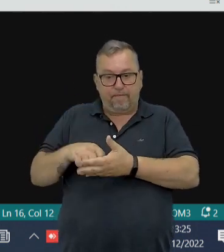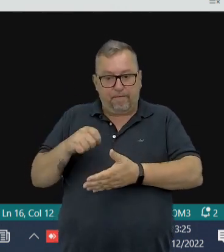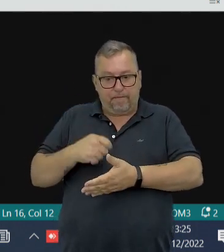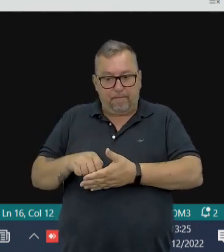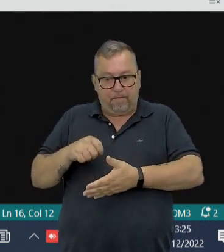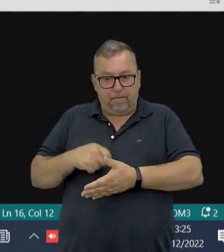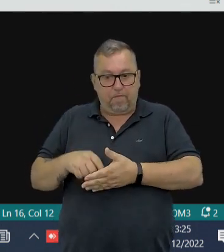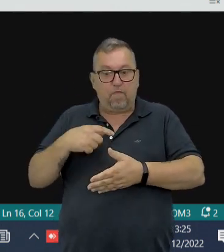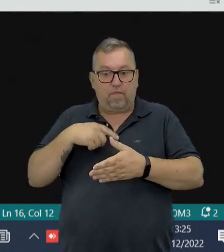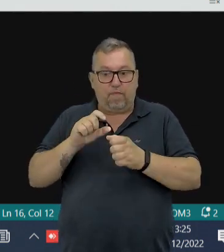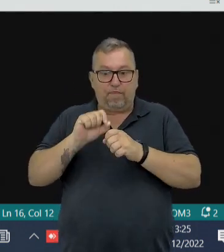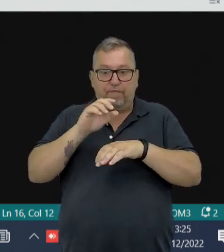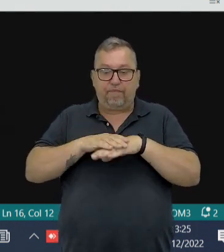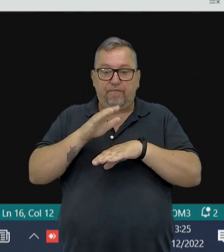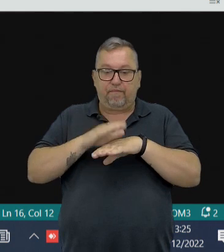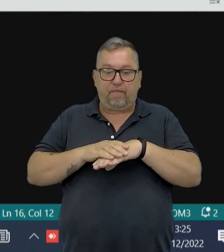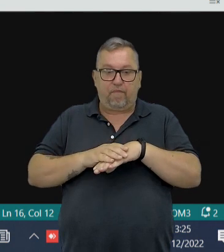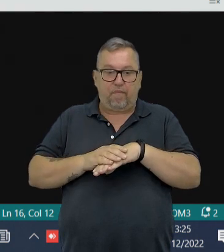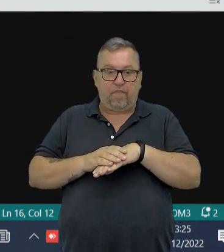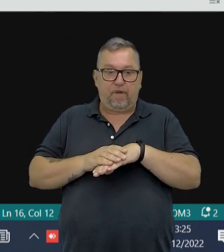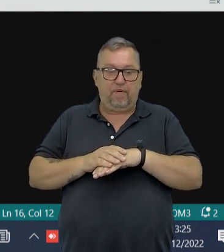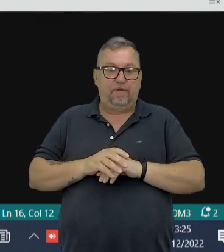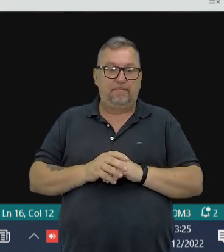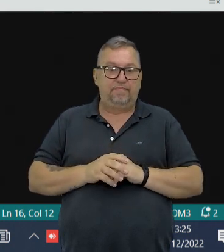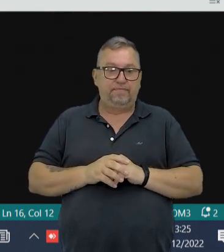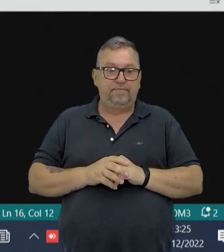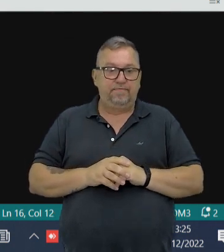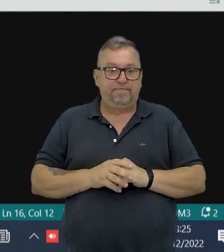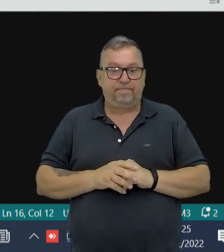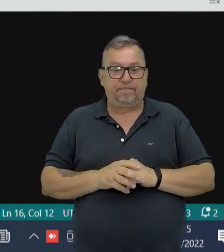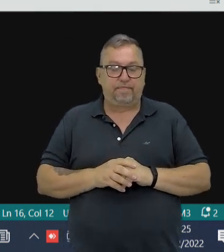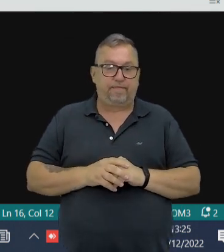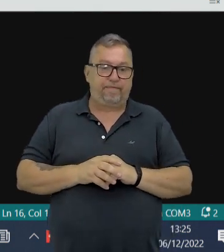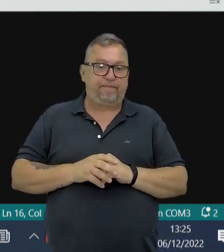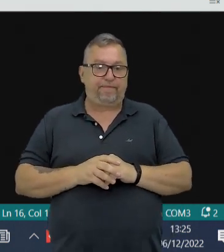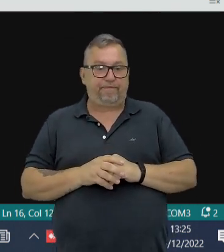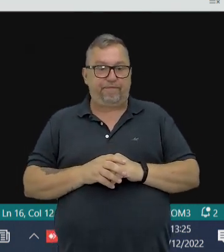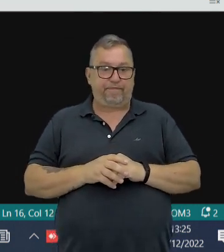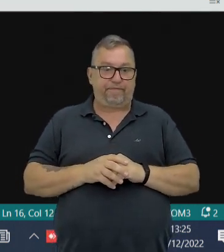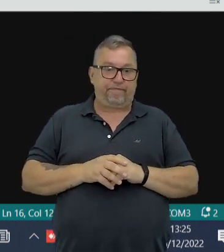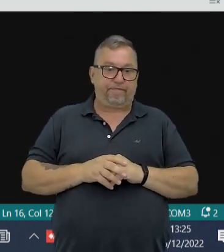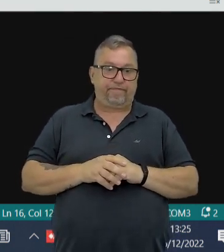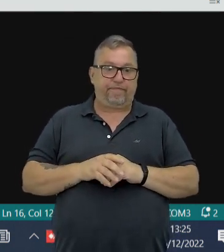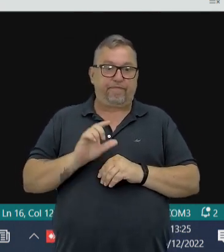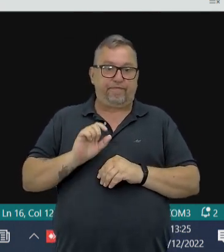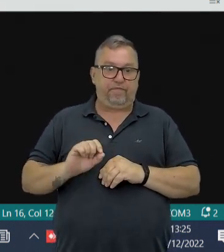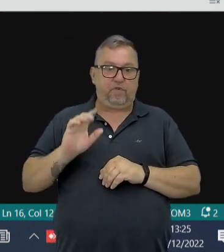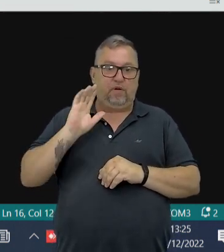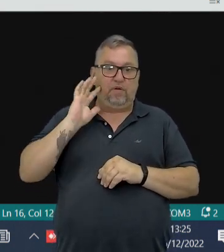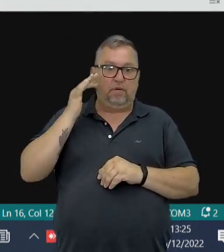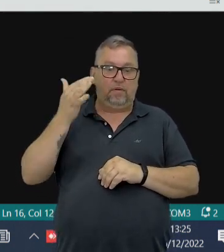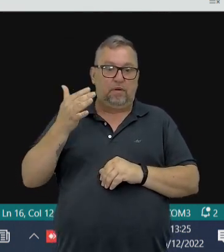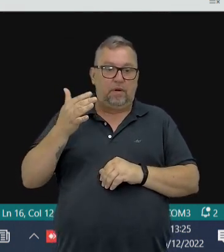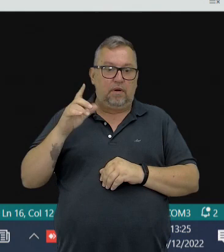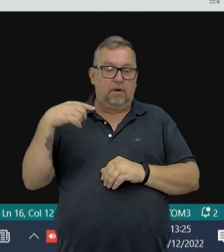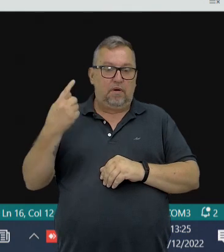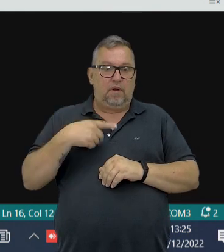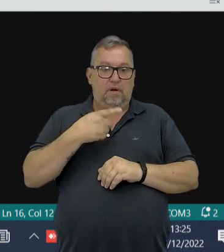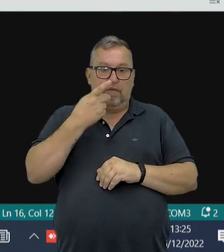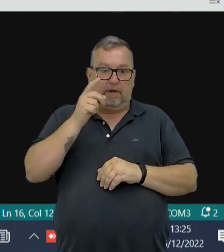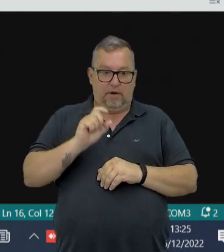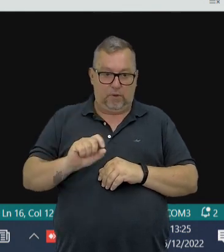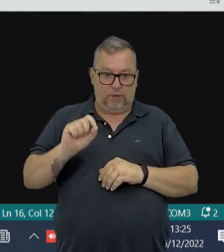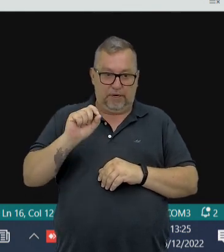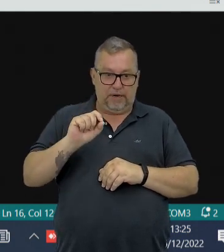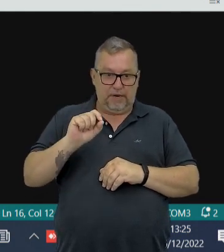eu escrevo no Arduino para programar. Tá bom? Muito legal. Então, o que acontece aqui? O que ele está dizendo?